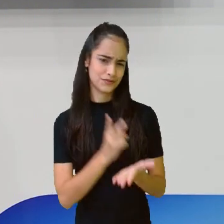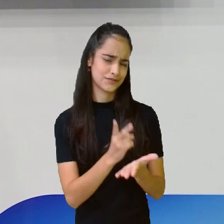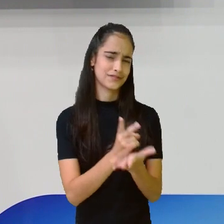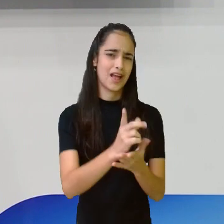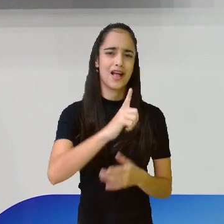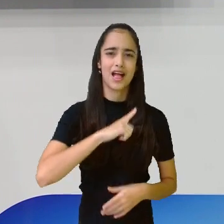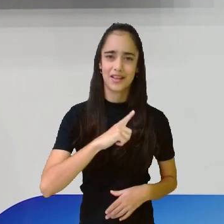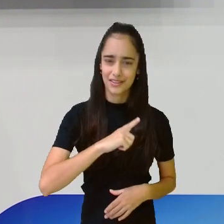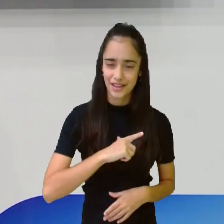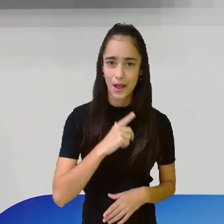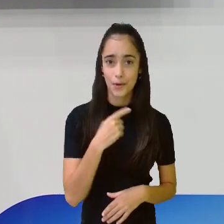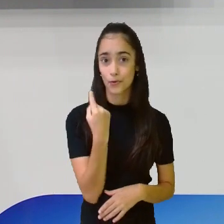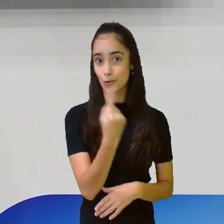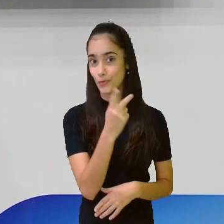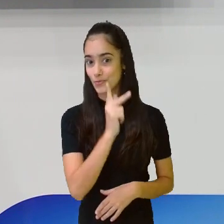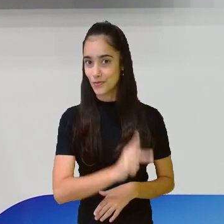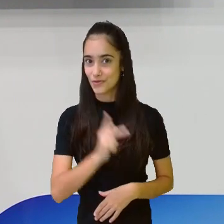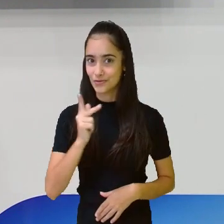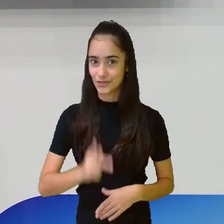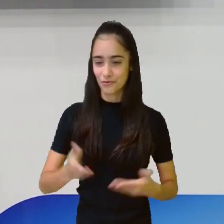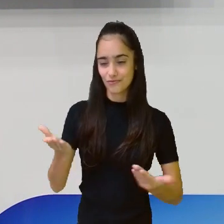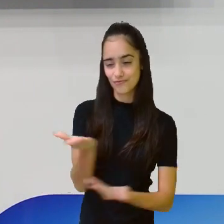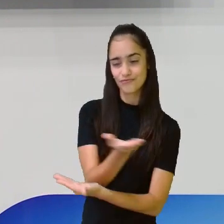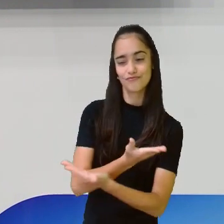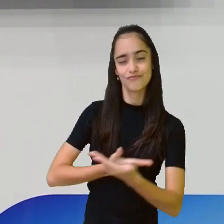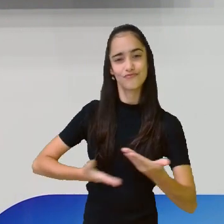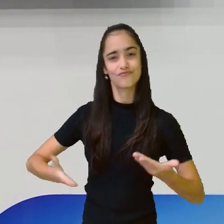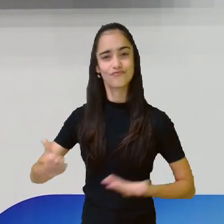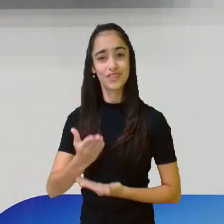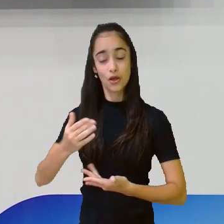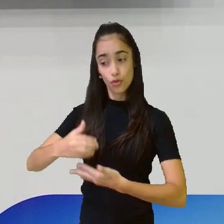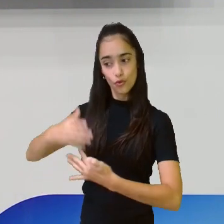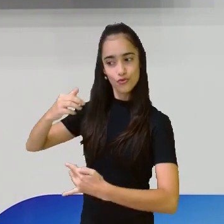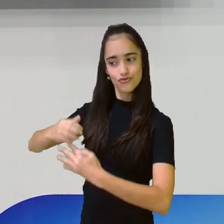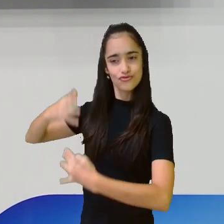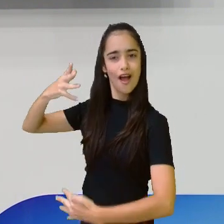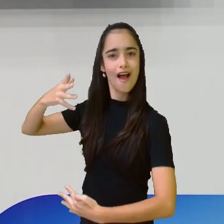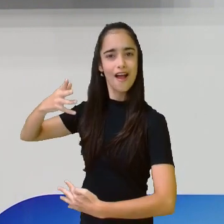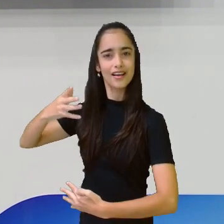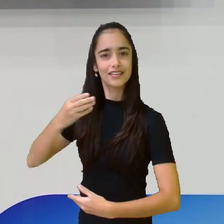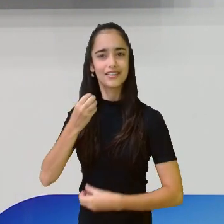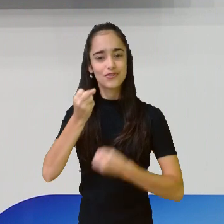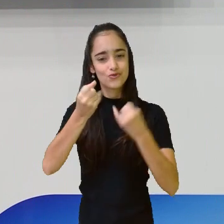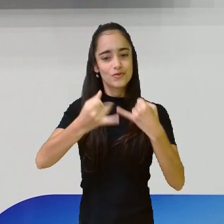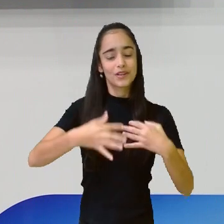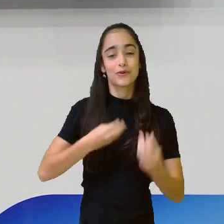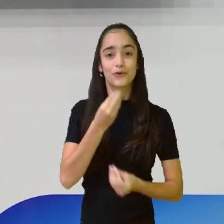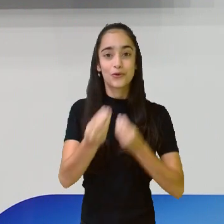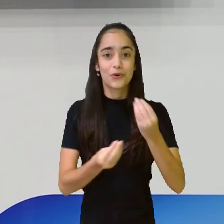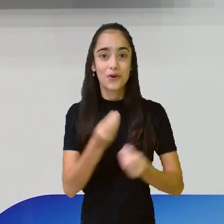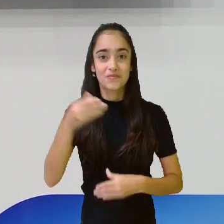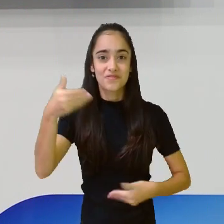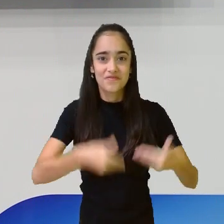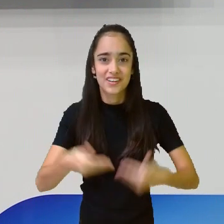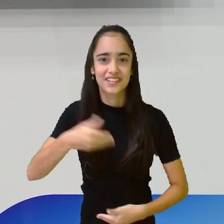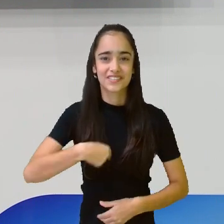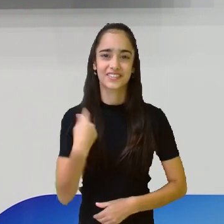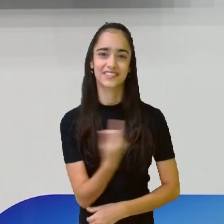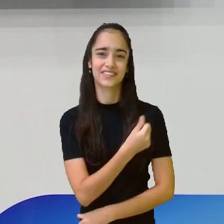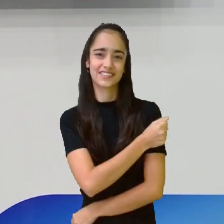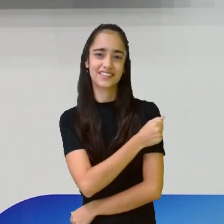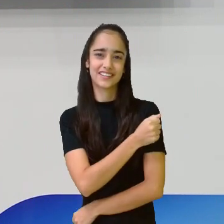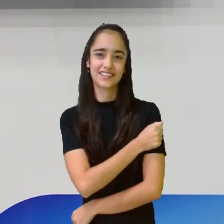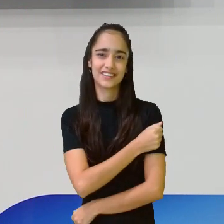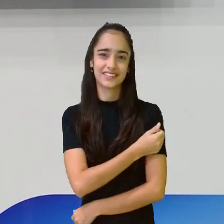interação, conversando com vocês, passando aqui, como é que está a participação dos nossos estudantes no